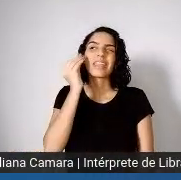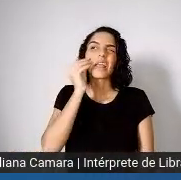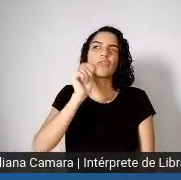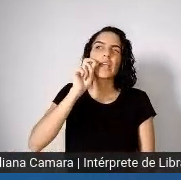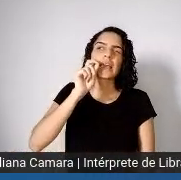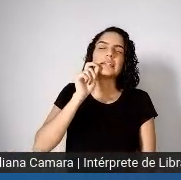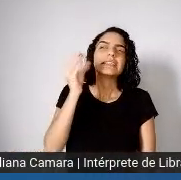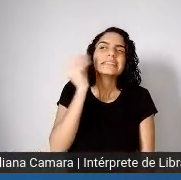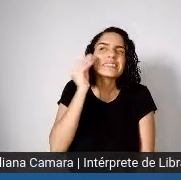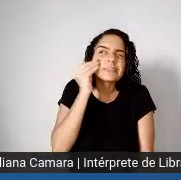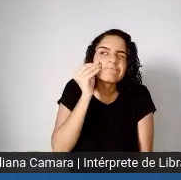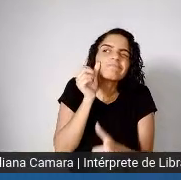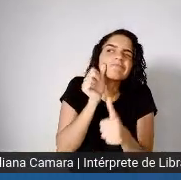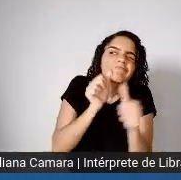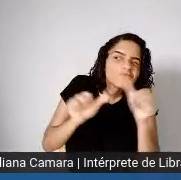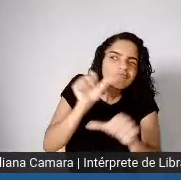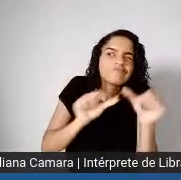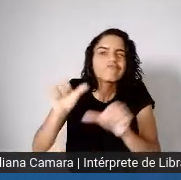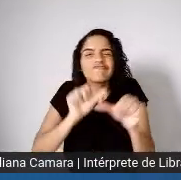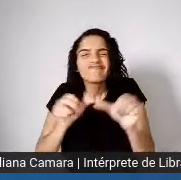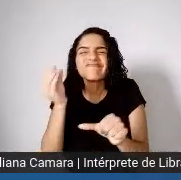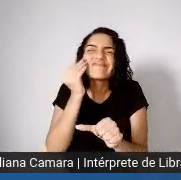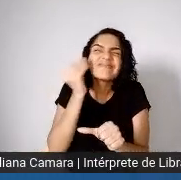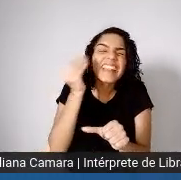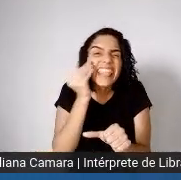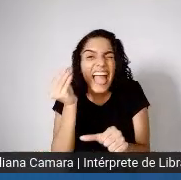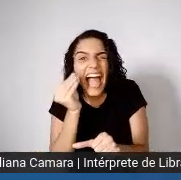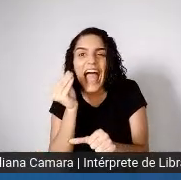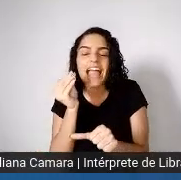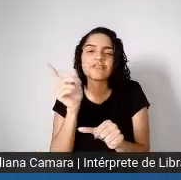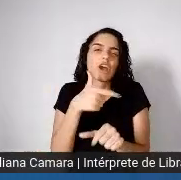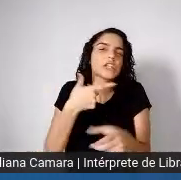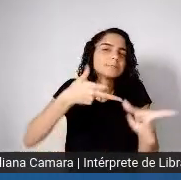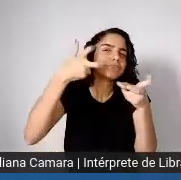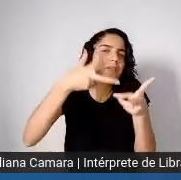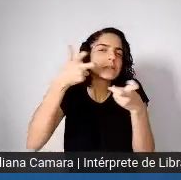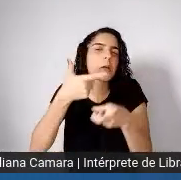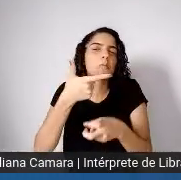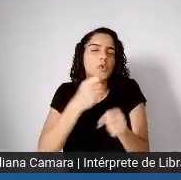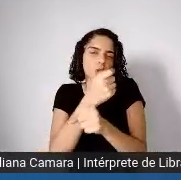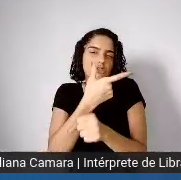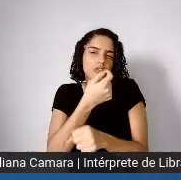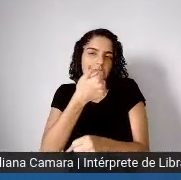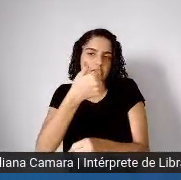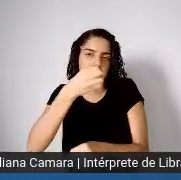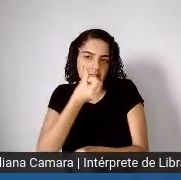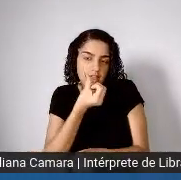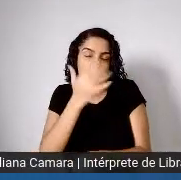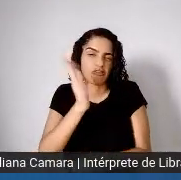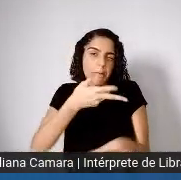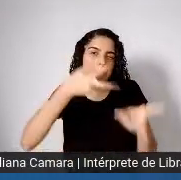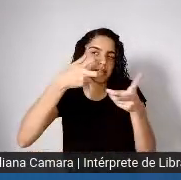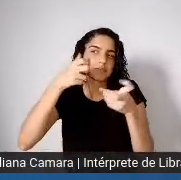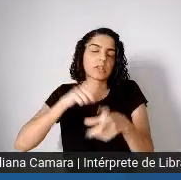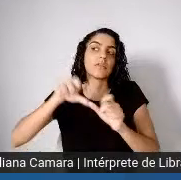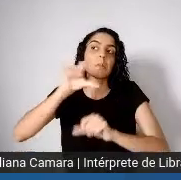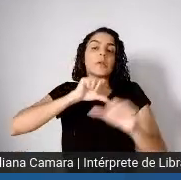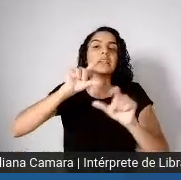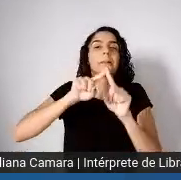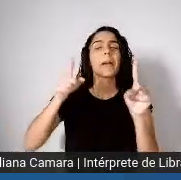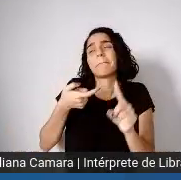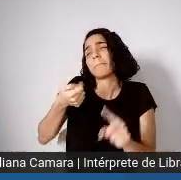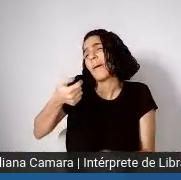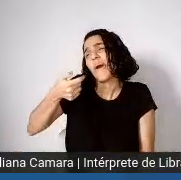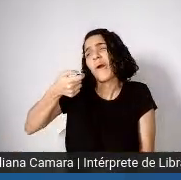golpe de 2016. Ou seja, existe toda uma estrutura ideológica e política voltada para a